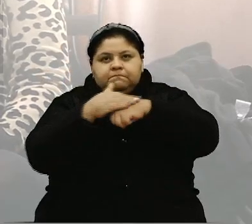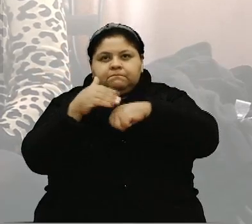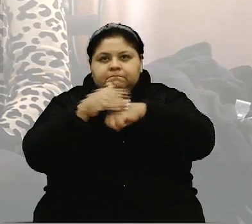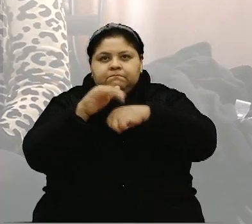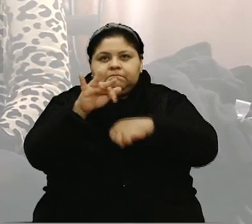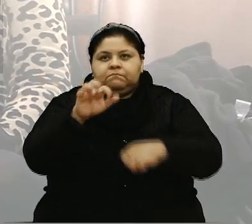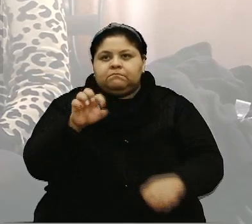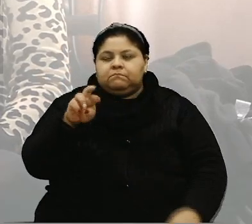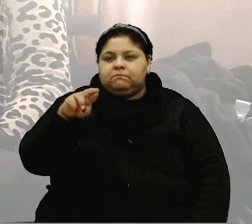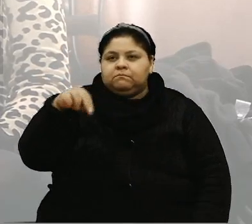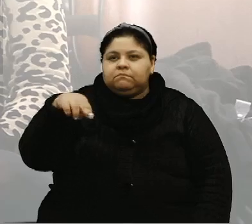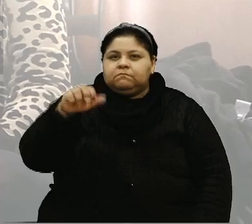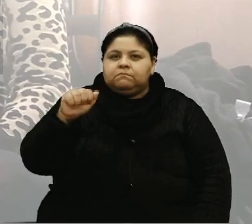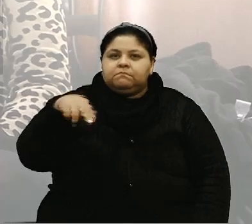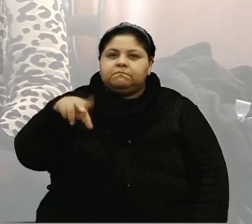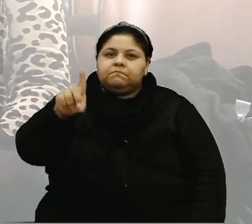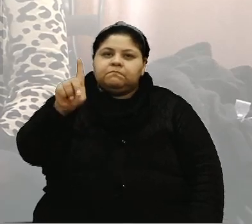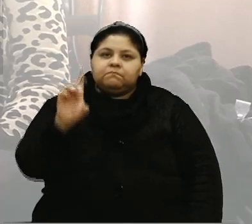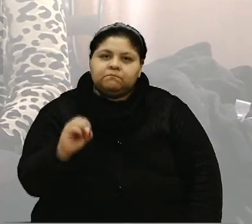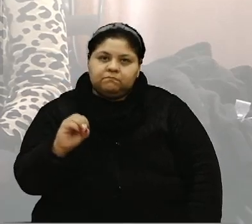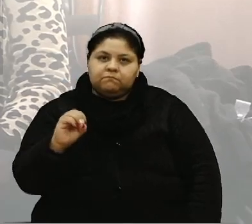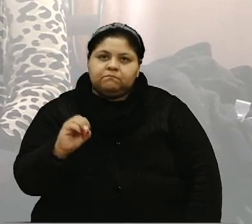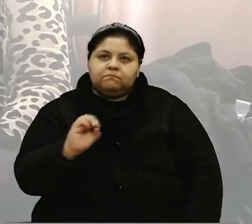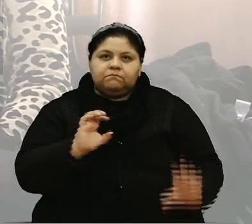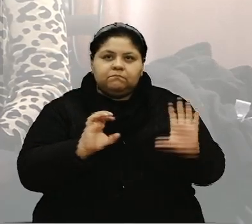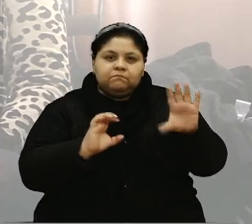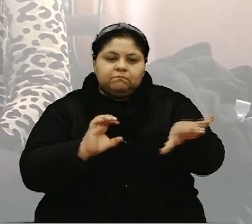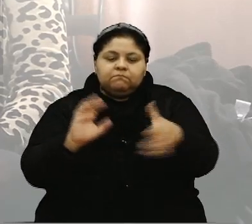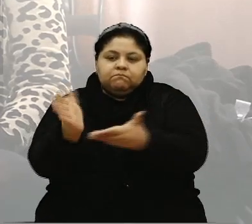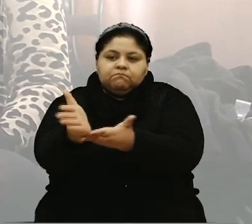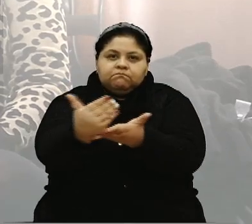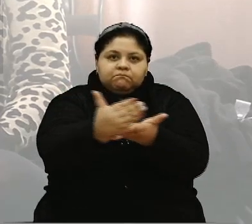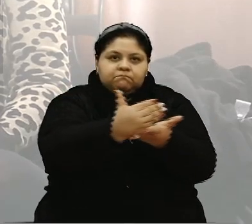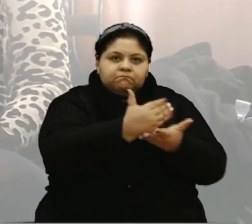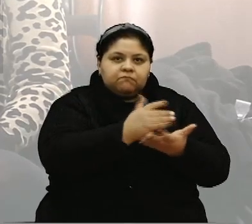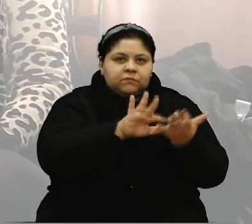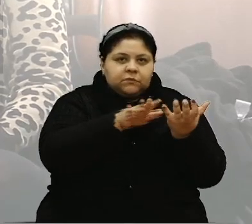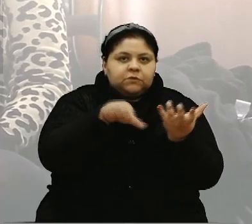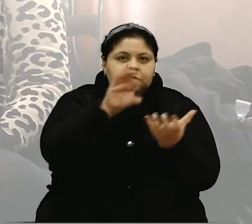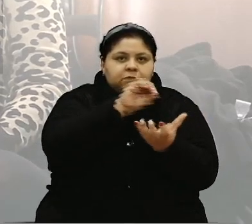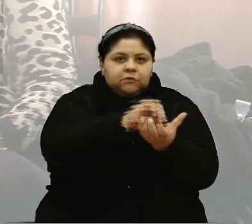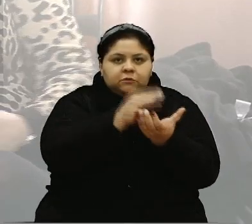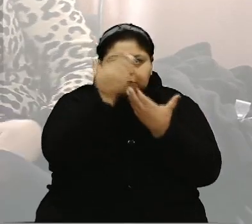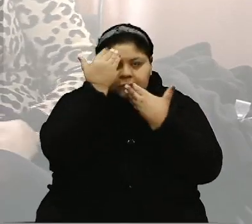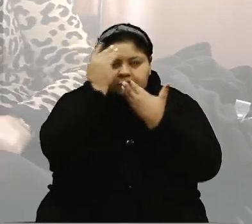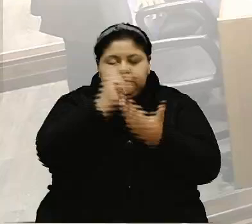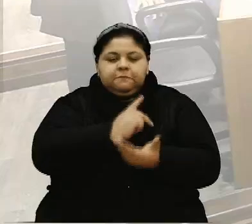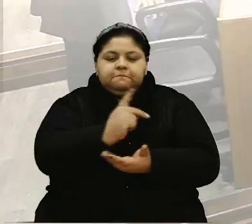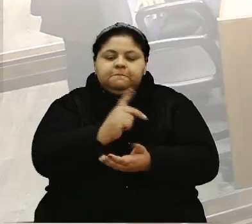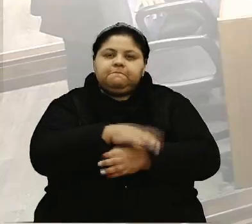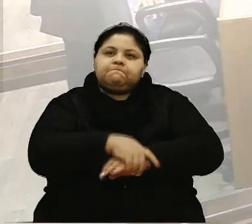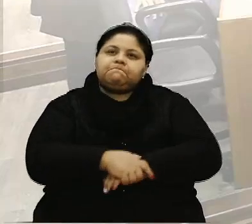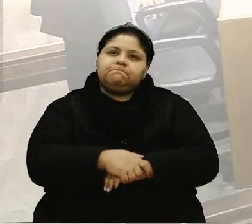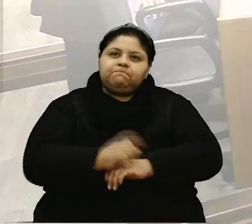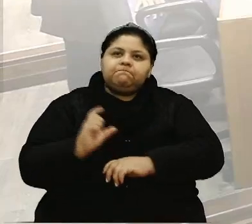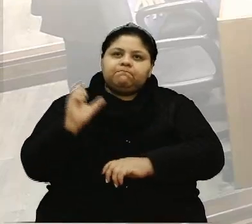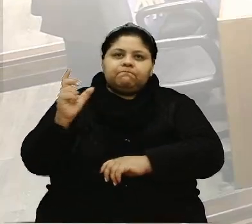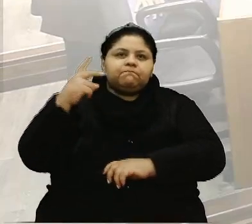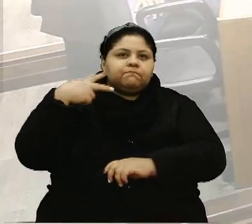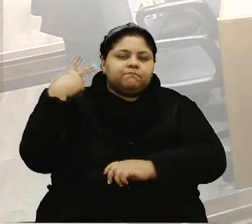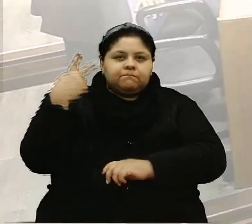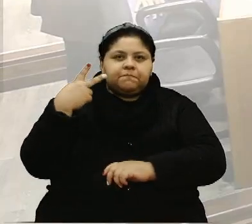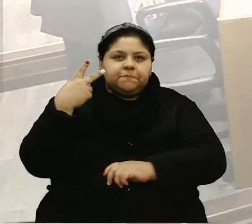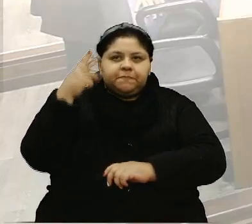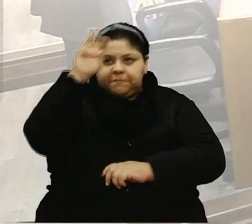Fernando, aí, do setor de recolhimento, aí, da Codeca. Obrigado, presidente. Com a palavra, vereador